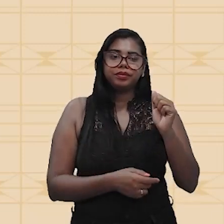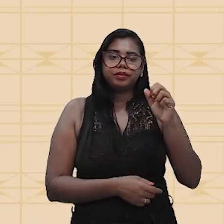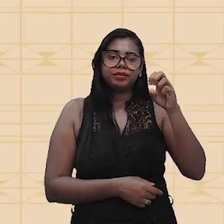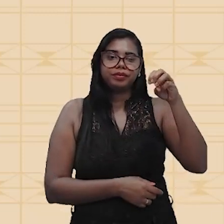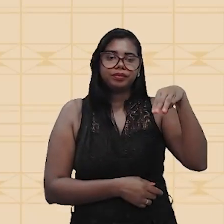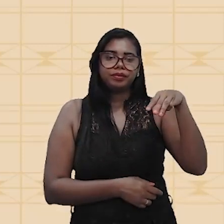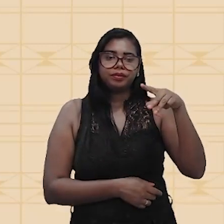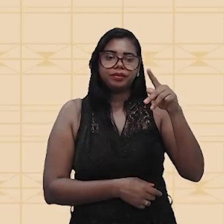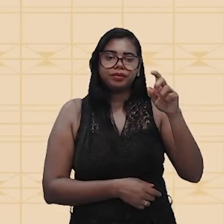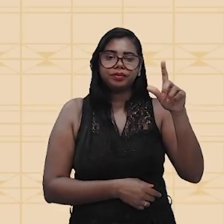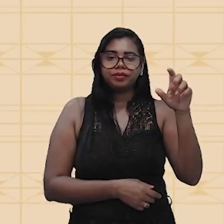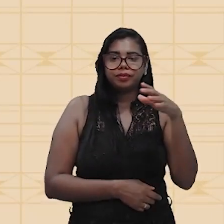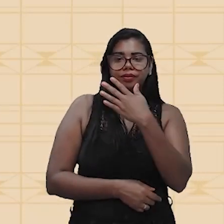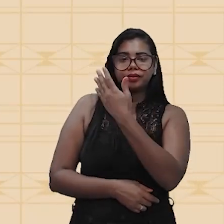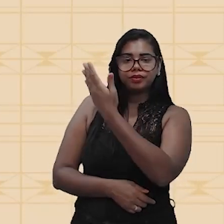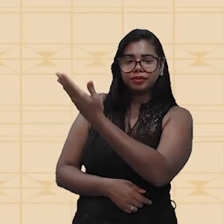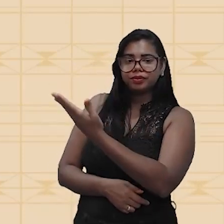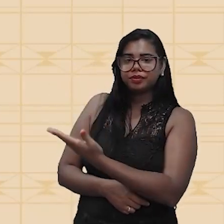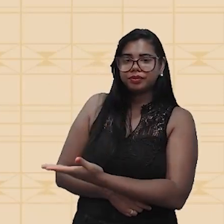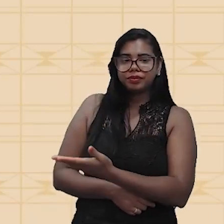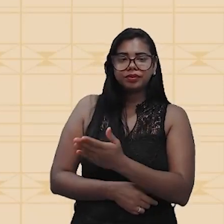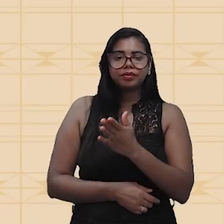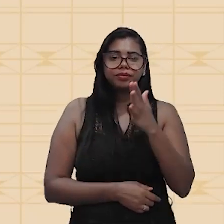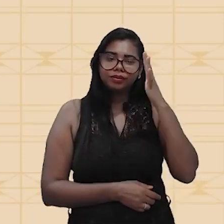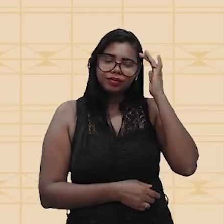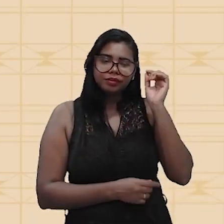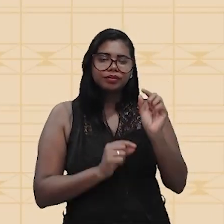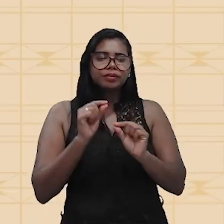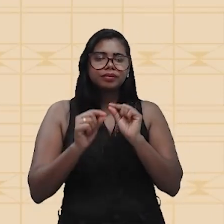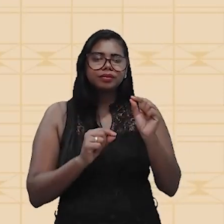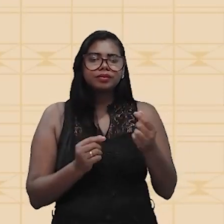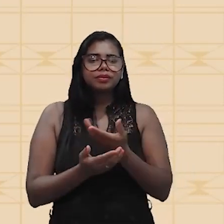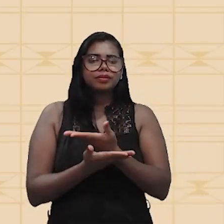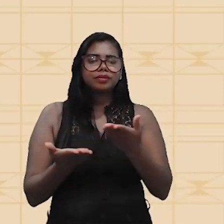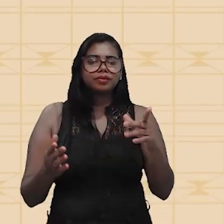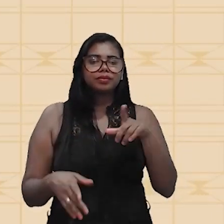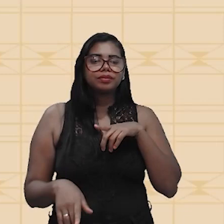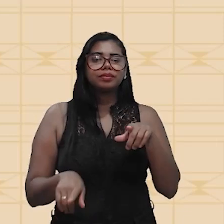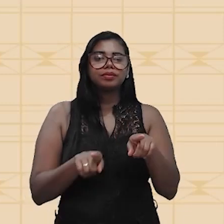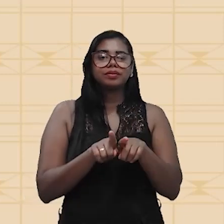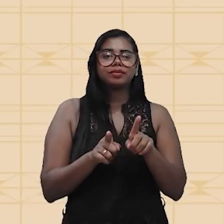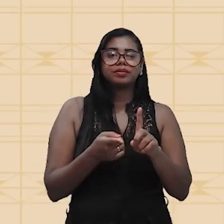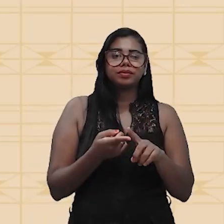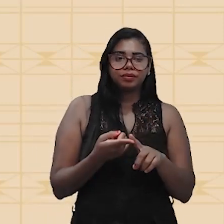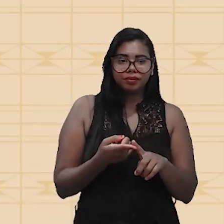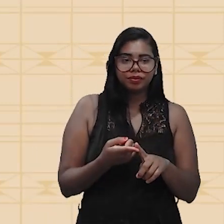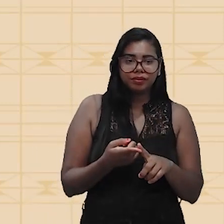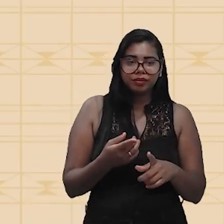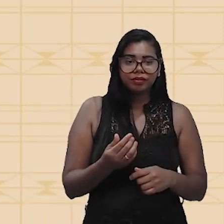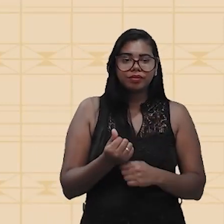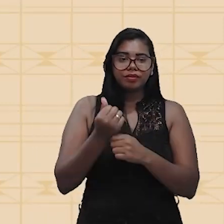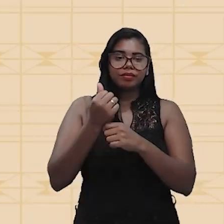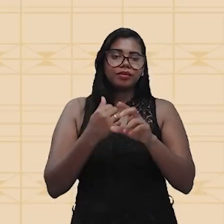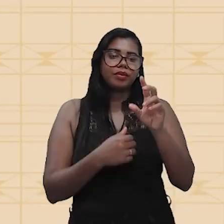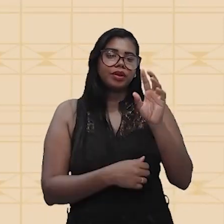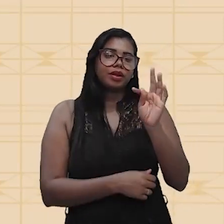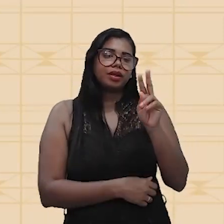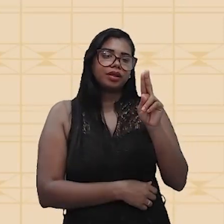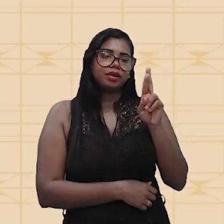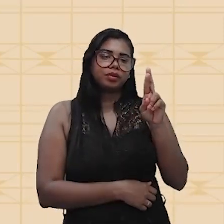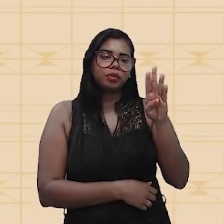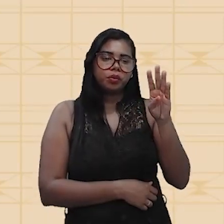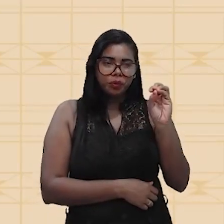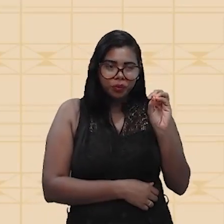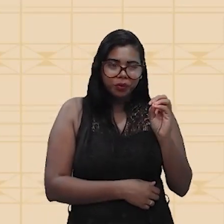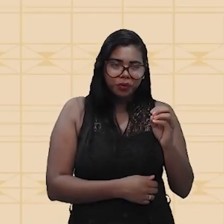deve ter percebido isso. Sabe aonde? Sabe quando você vai ter aquele carregador que a gente chama de turbo? Pois é, eu sei que você já